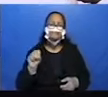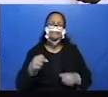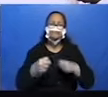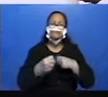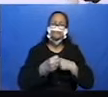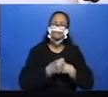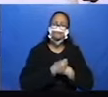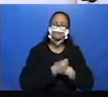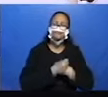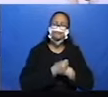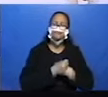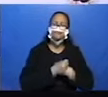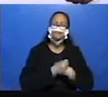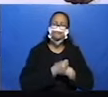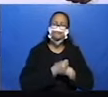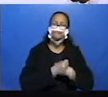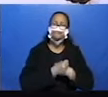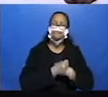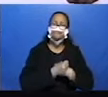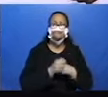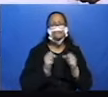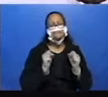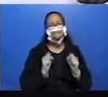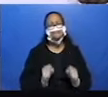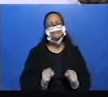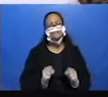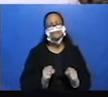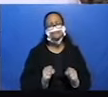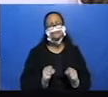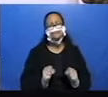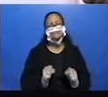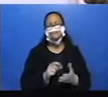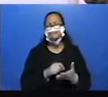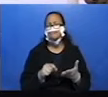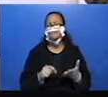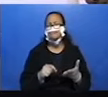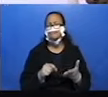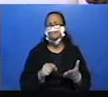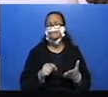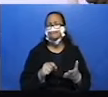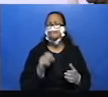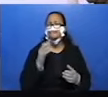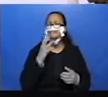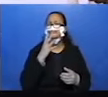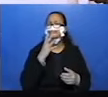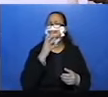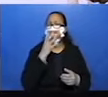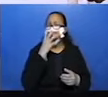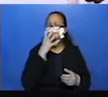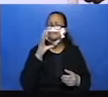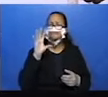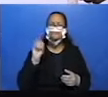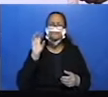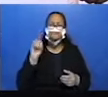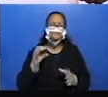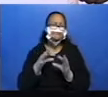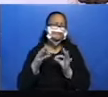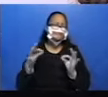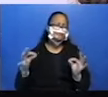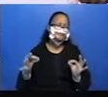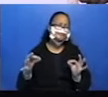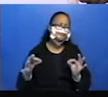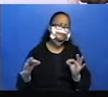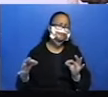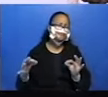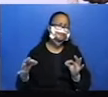Eu posso colocar que o cão latia longe? O cão latia aqui?